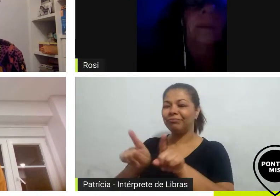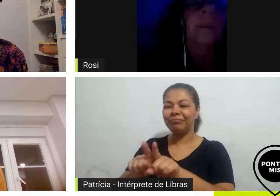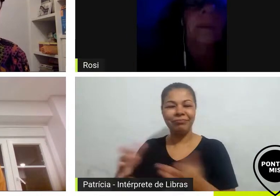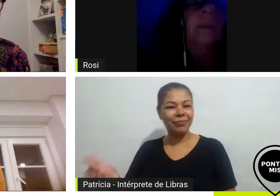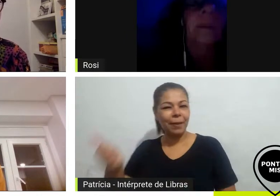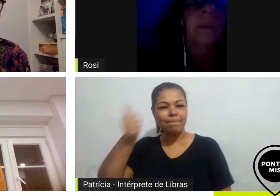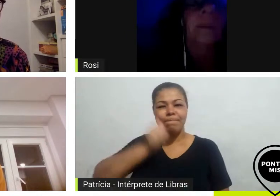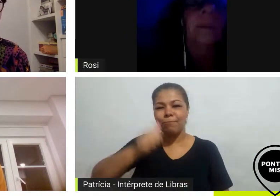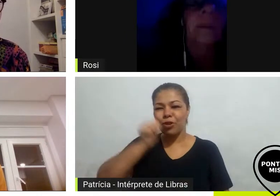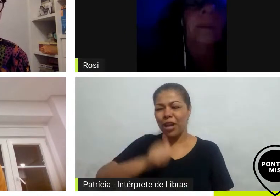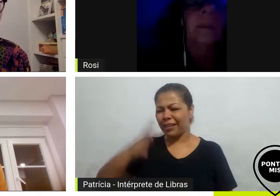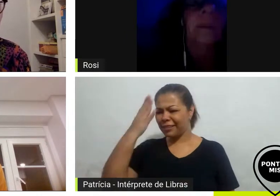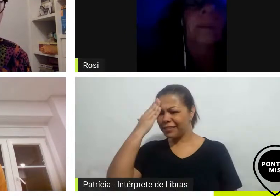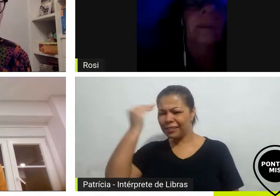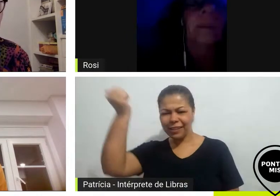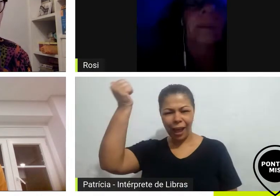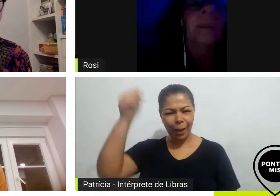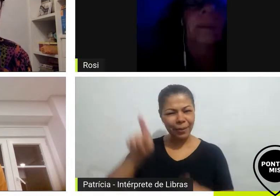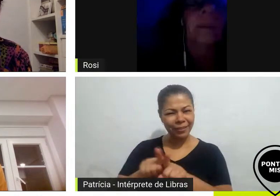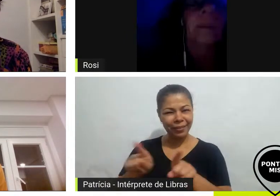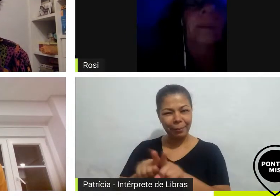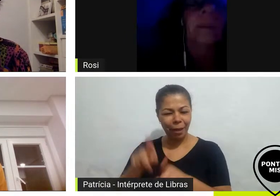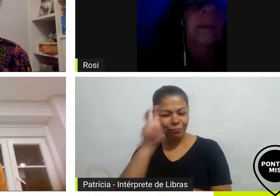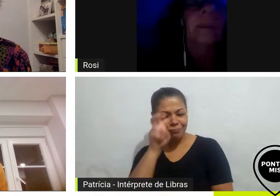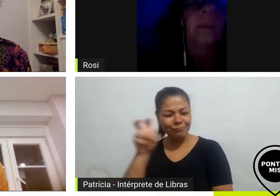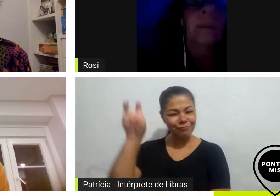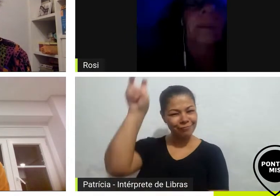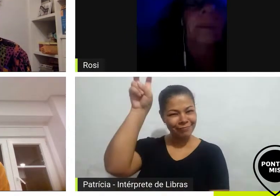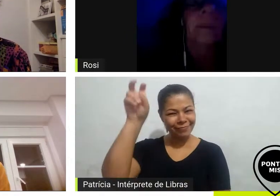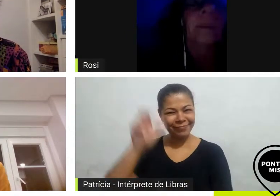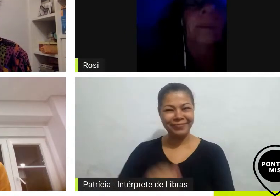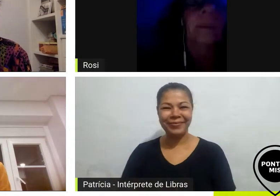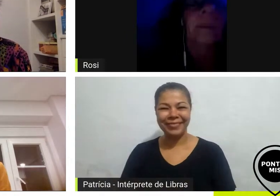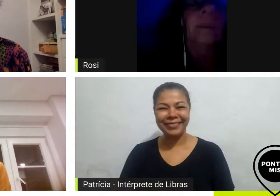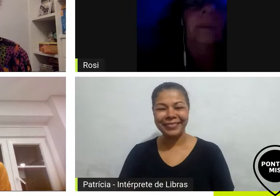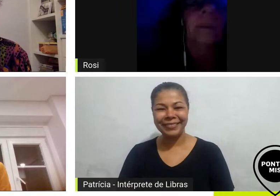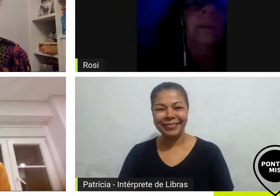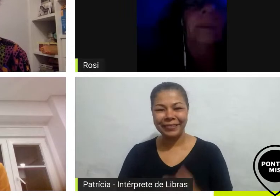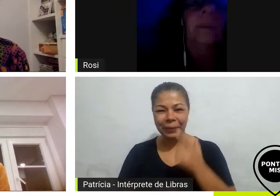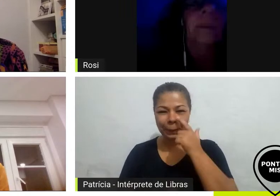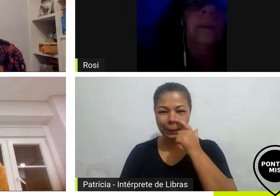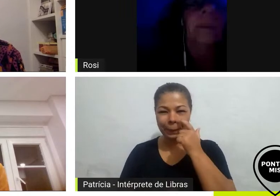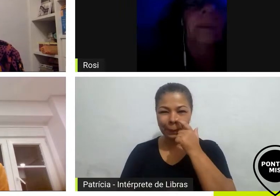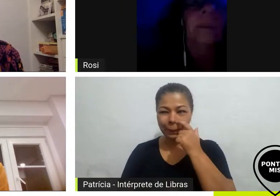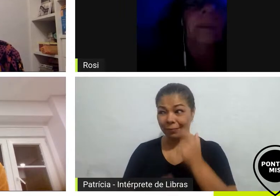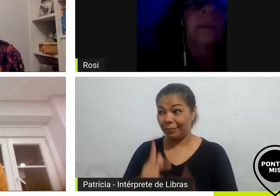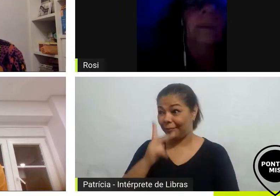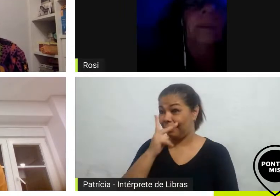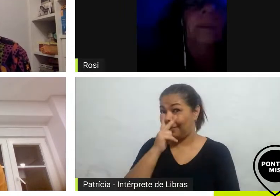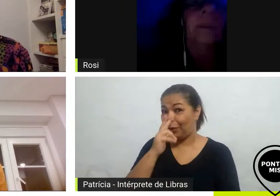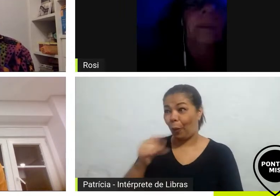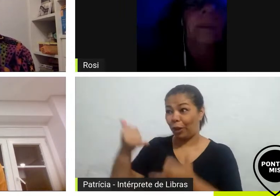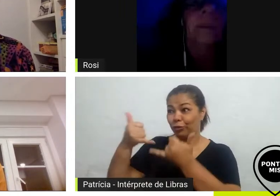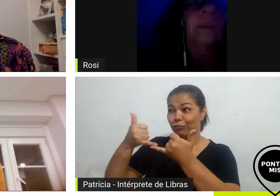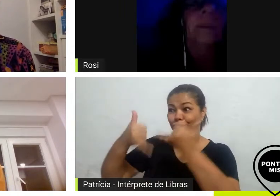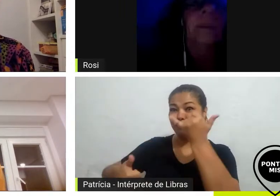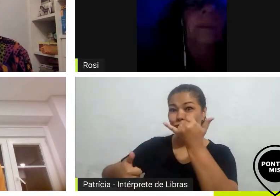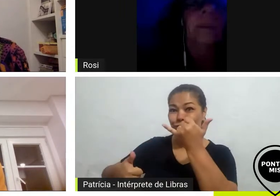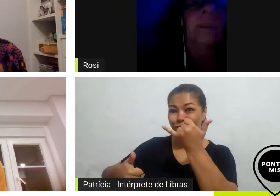fortes Oi você está me ouvindo ainda não e eu acho que ela entrou no buraco negro ela entrou no buraco negro da coxia